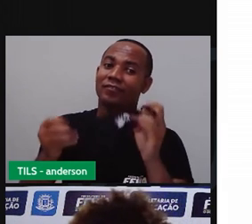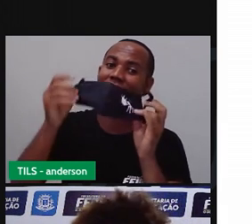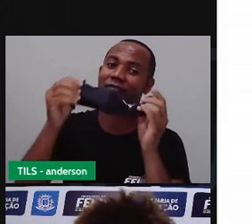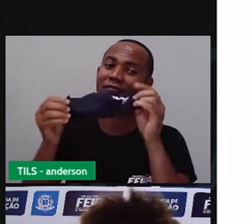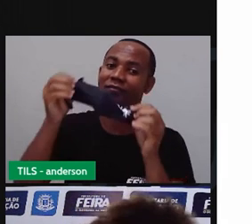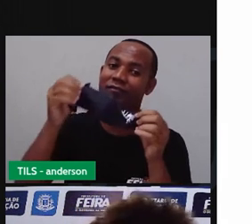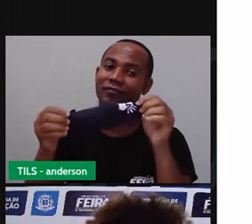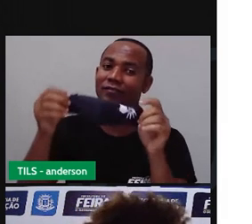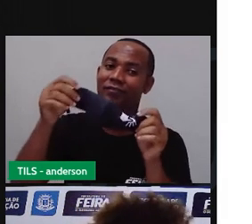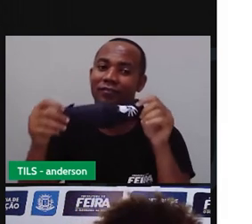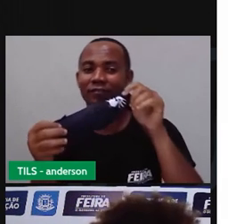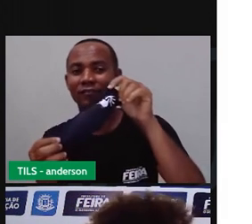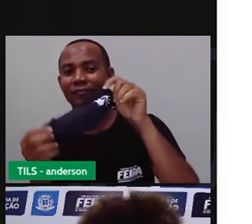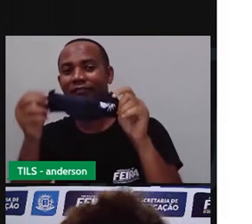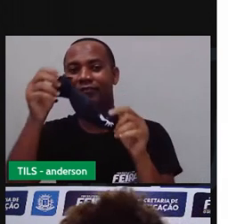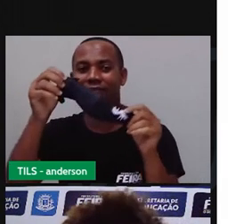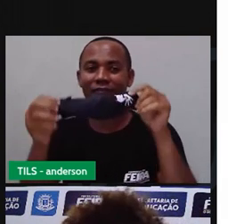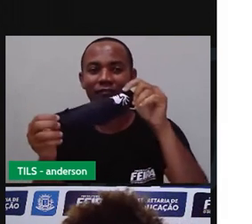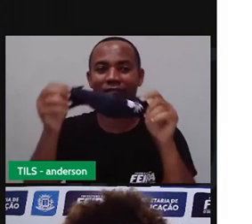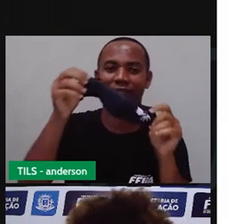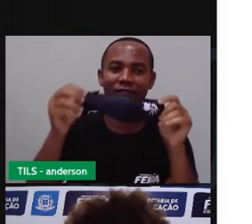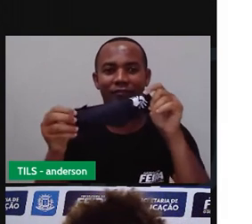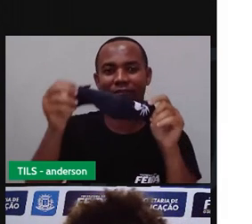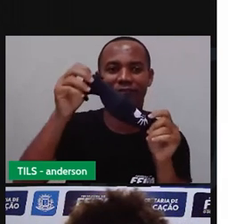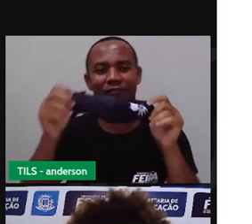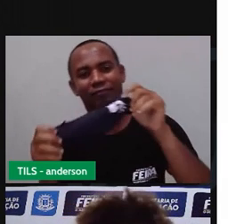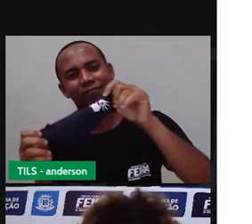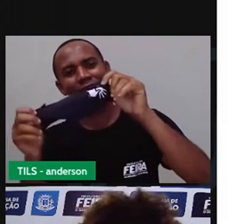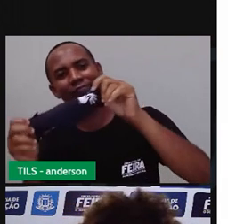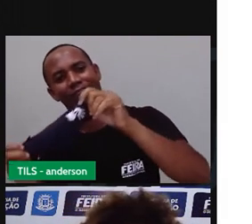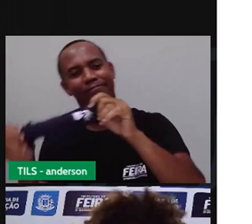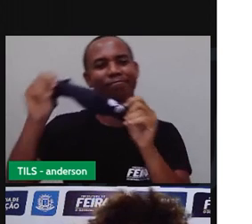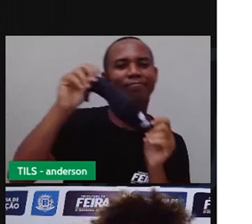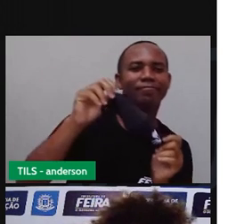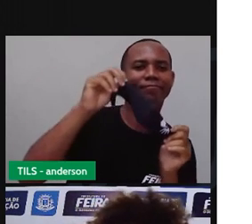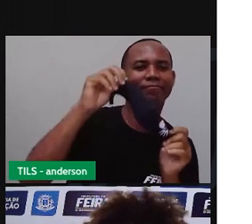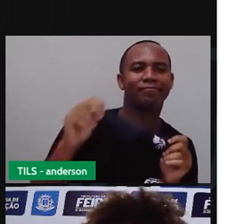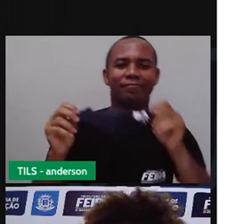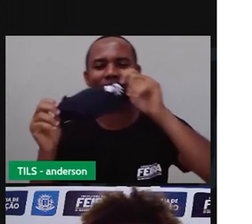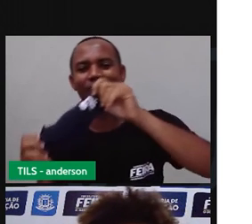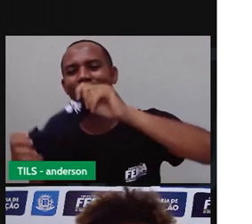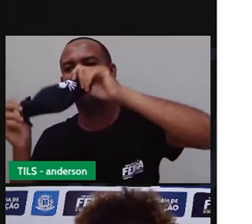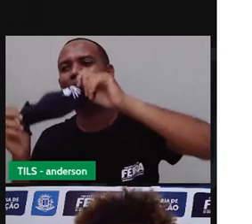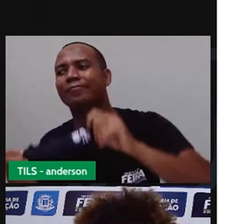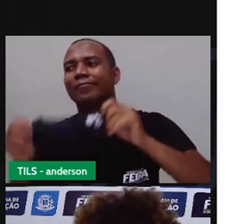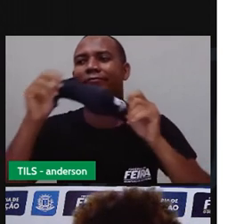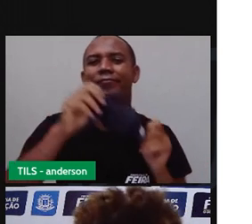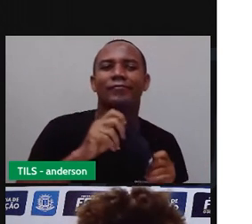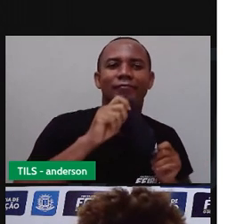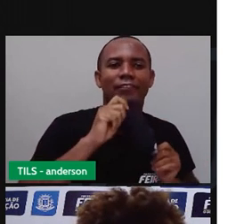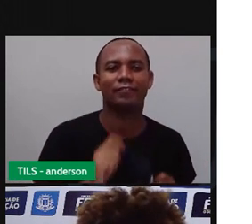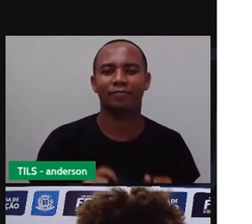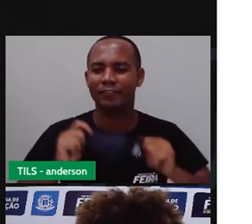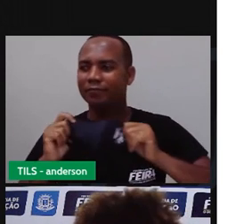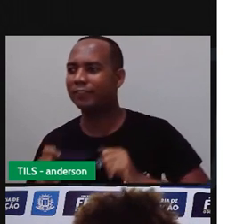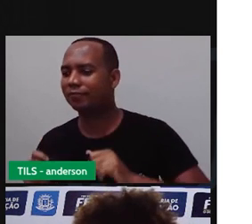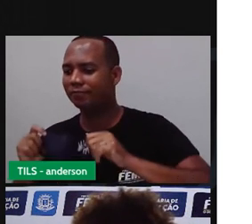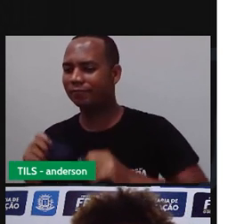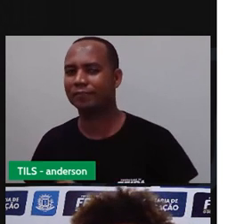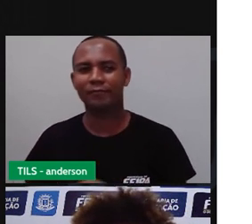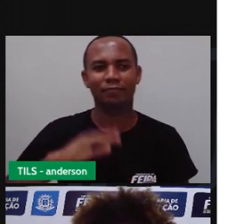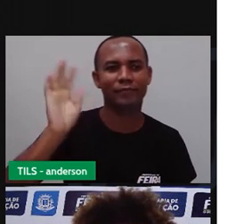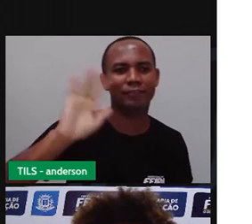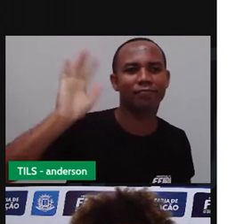protejam Praticam isolamento social Distanciamento social Se possível for Pra que em breve a gente O quê? Se encontrem, tá?